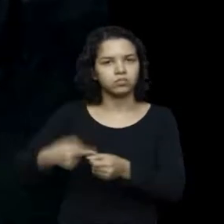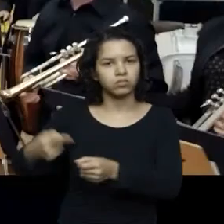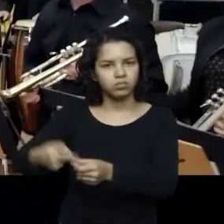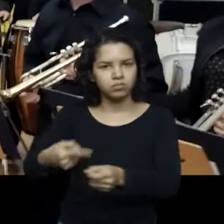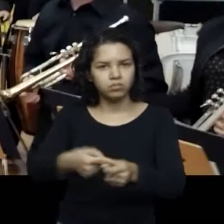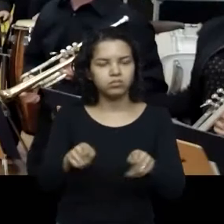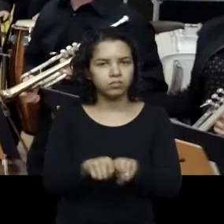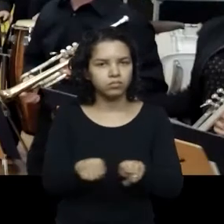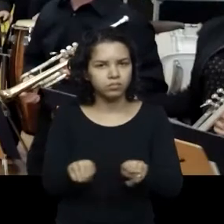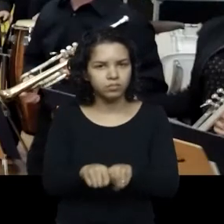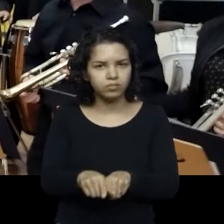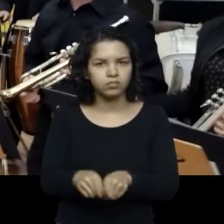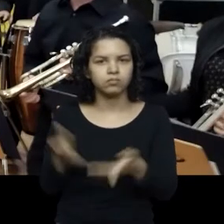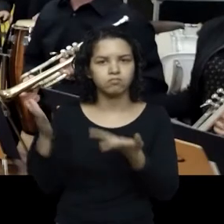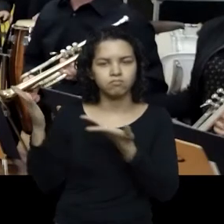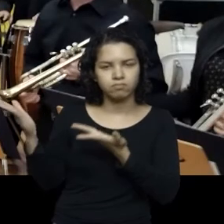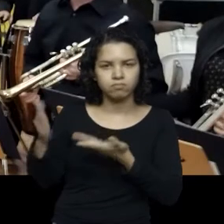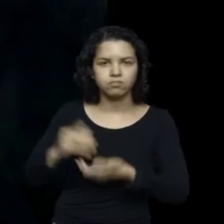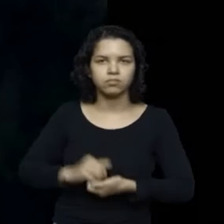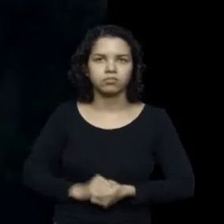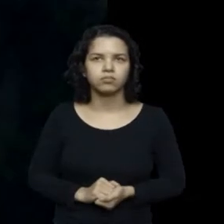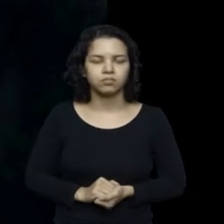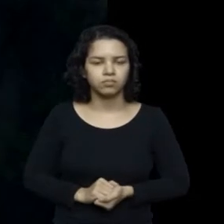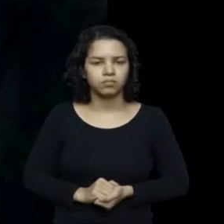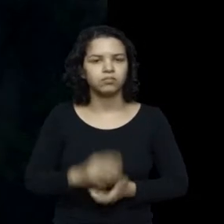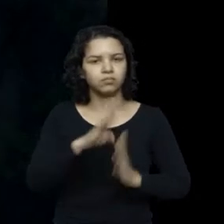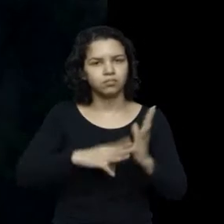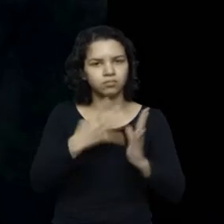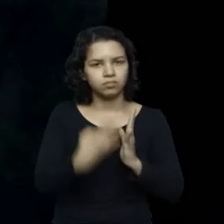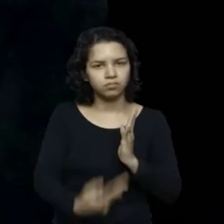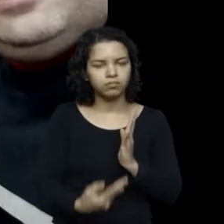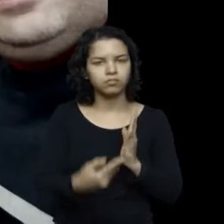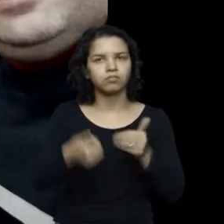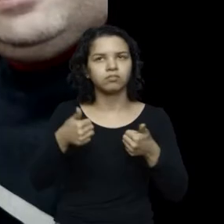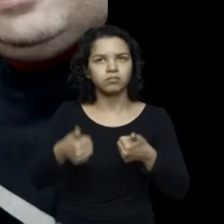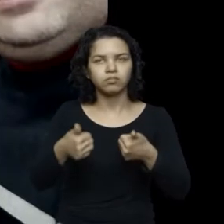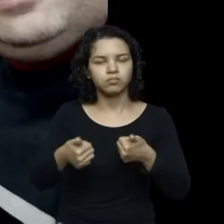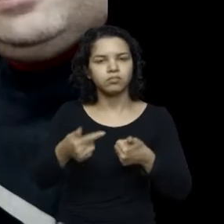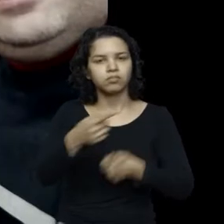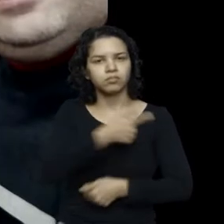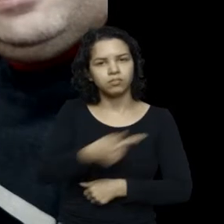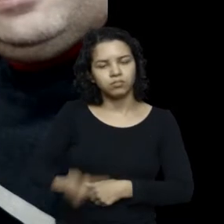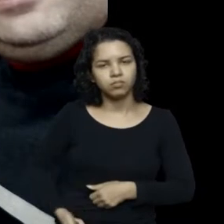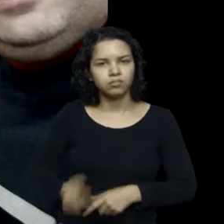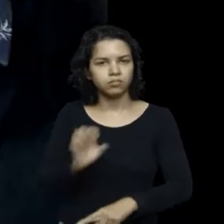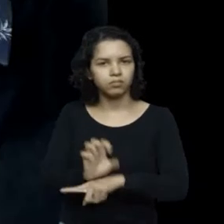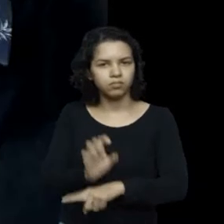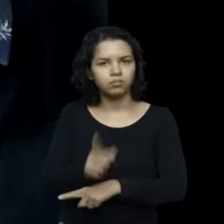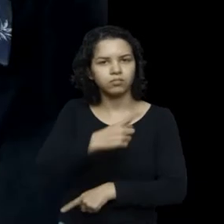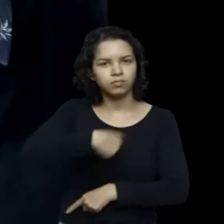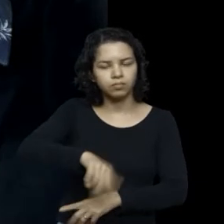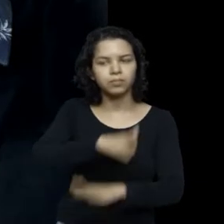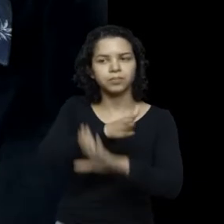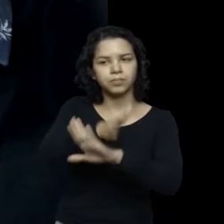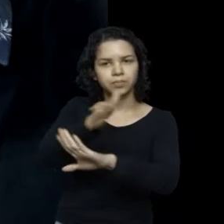Destacamos como pauta positiva essas agendas, esses atos do governo do Estado, do qual tivemos a oportunidade de aqui estar,